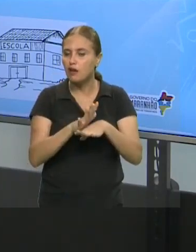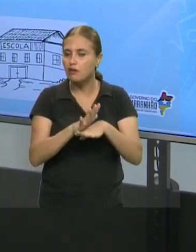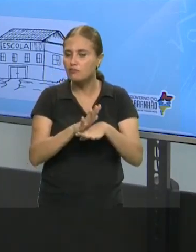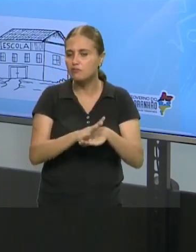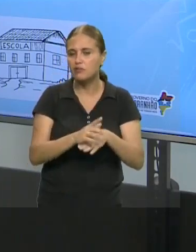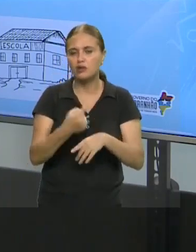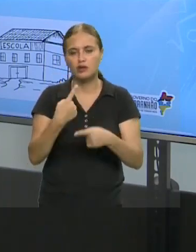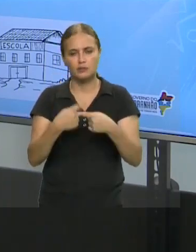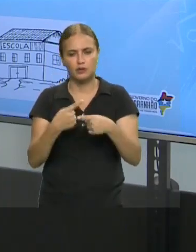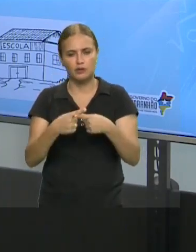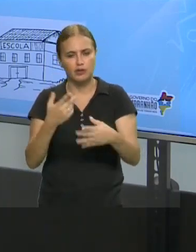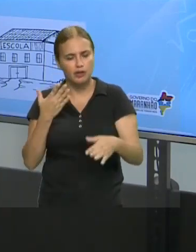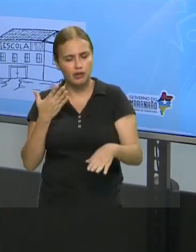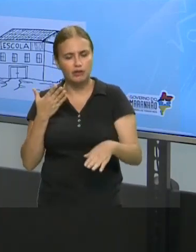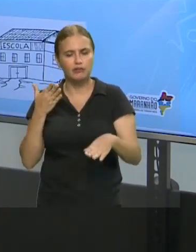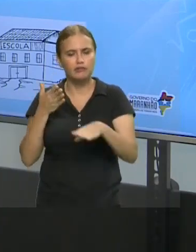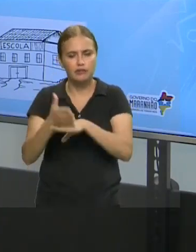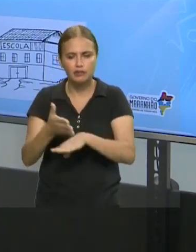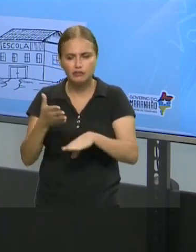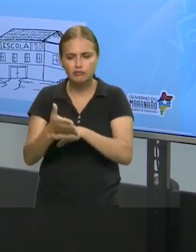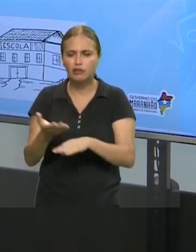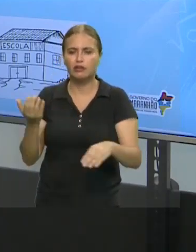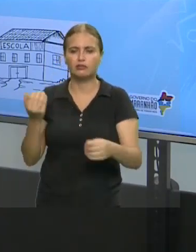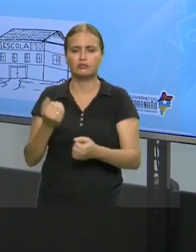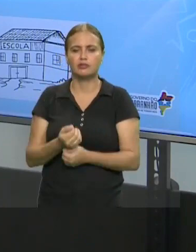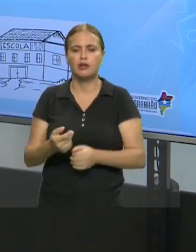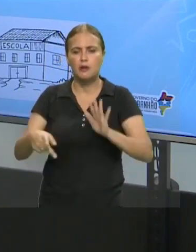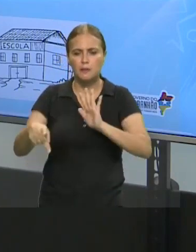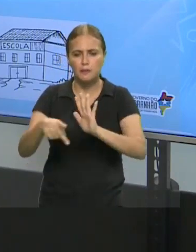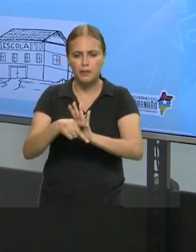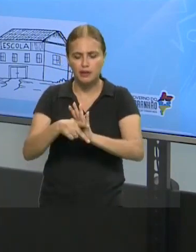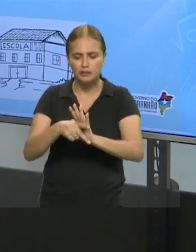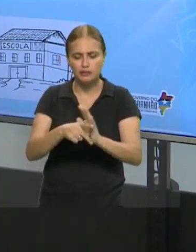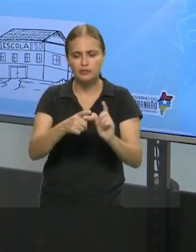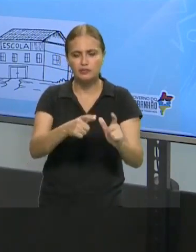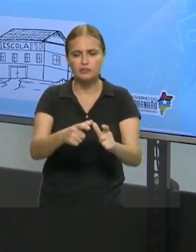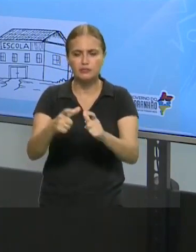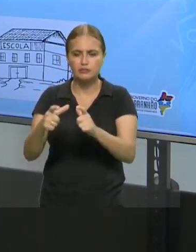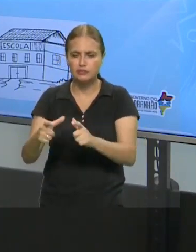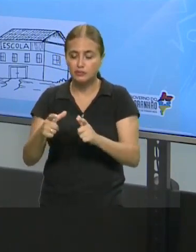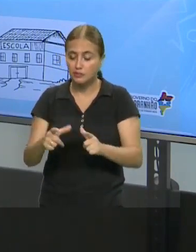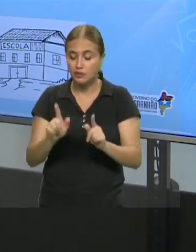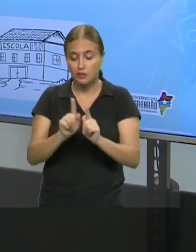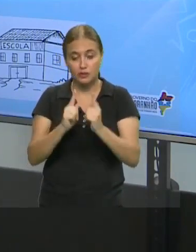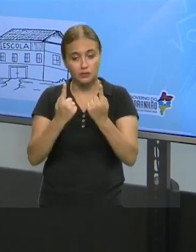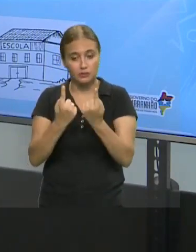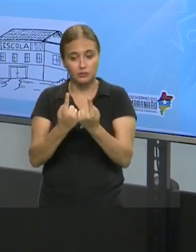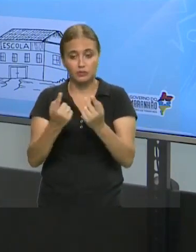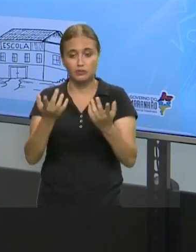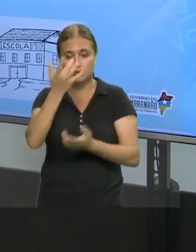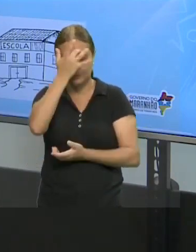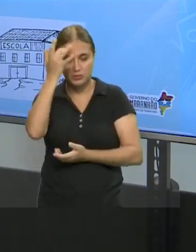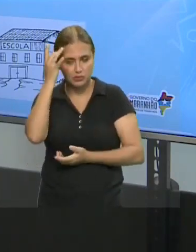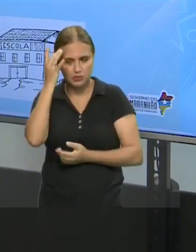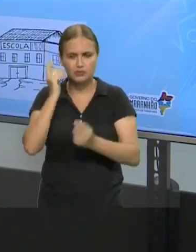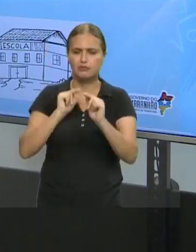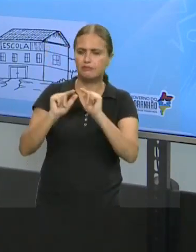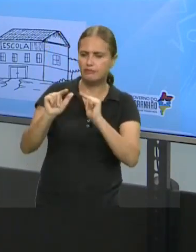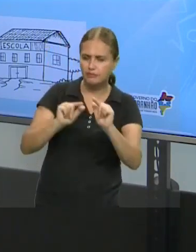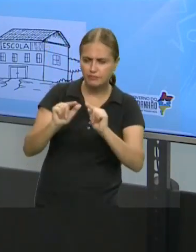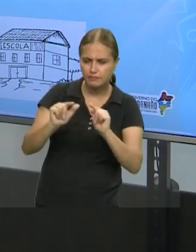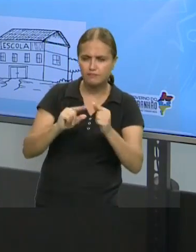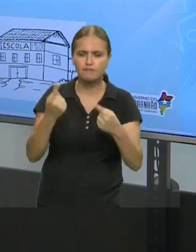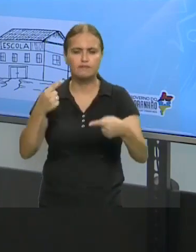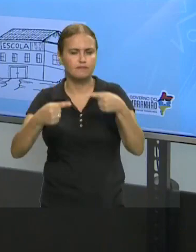quero atuar nesse espaço, porque eu quero pertencer ao grupo de pessoas que trabalha, que